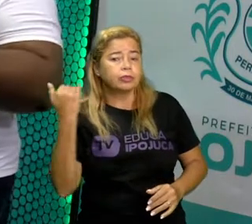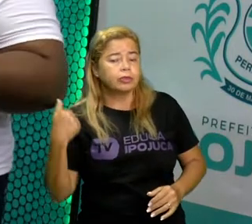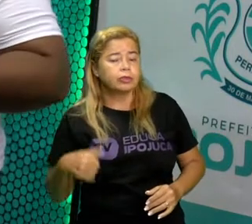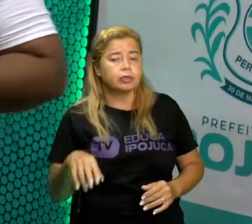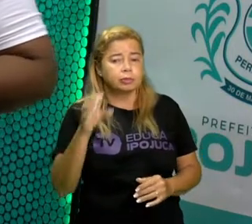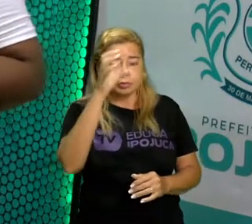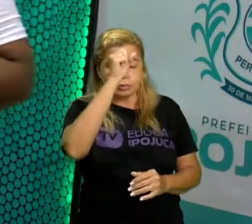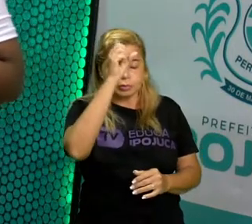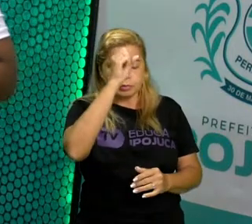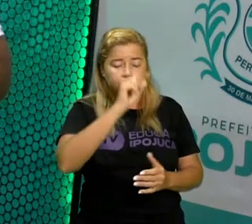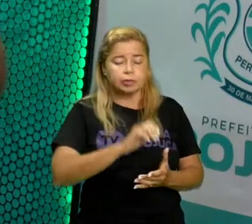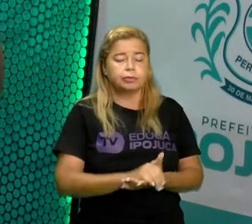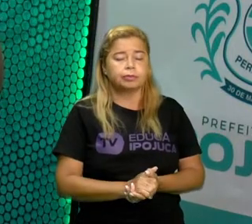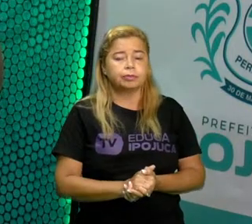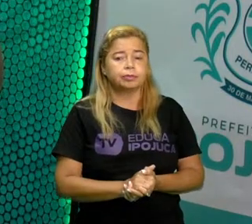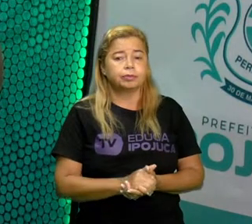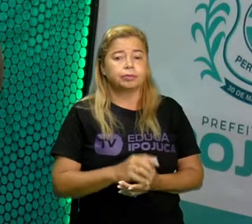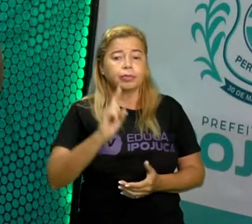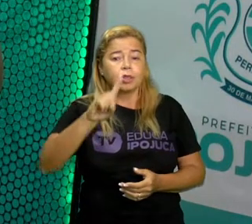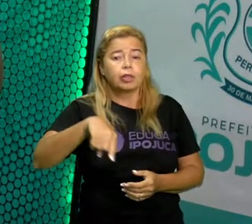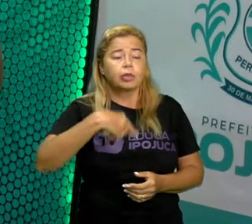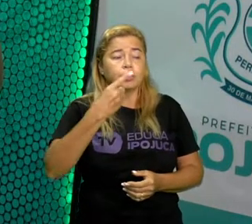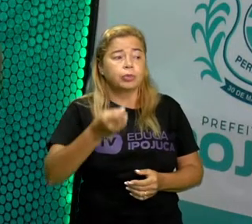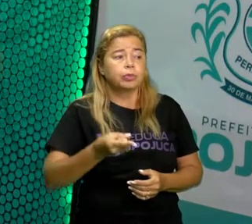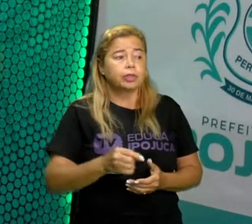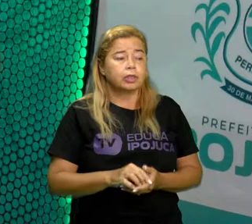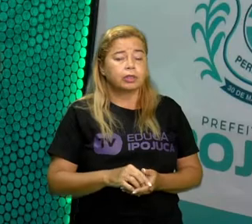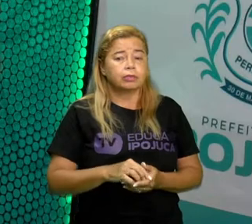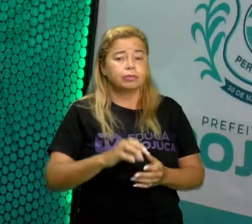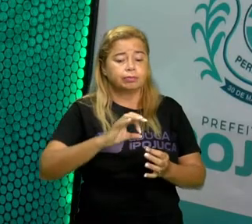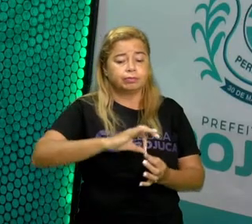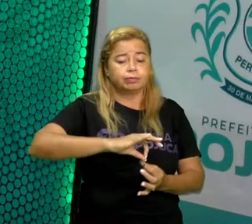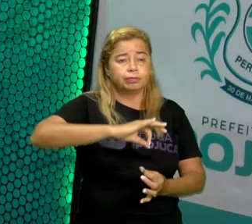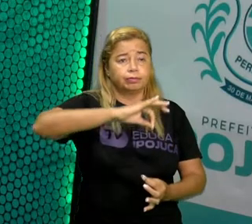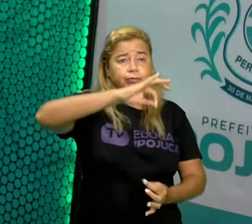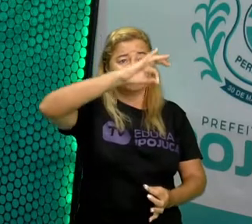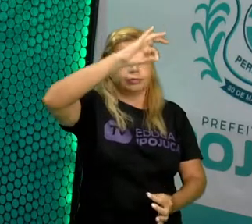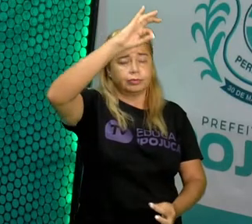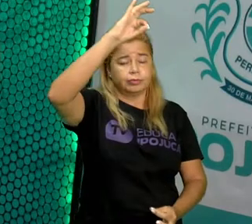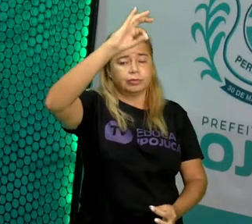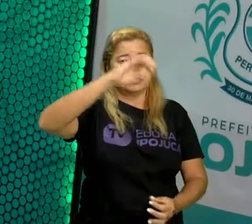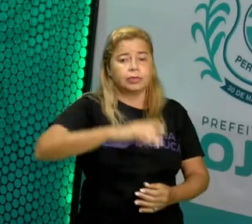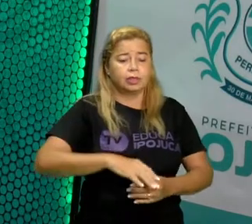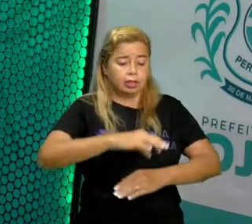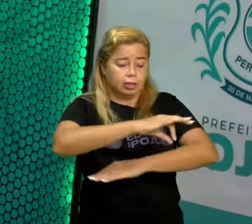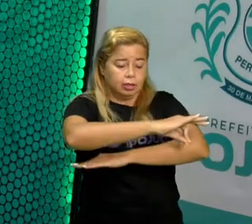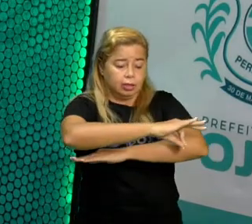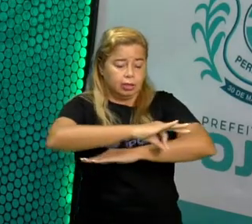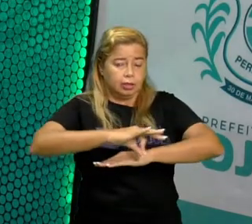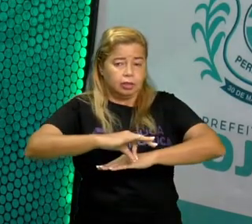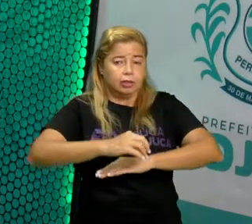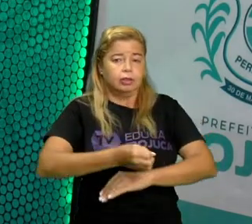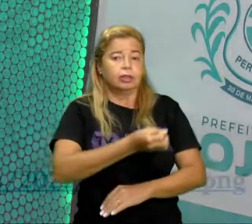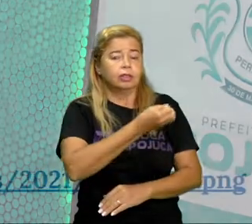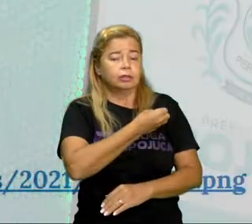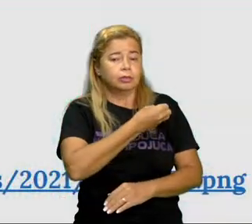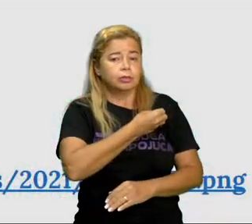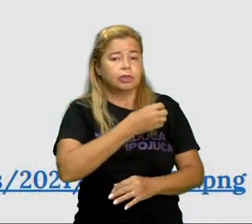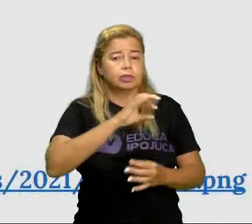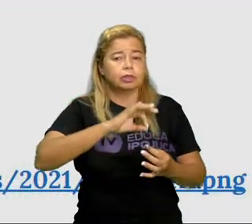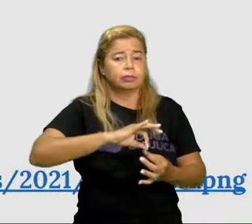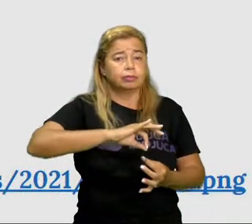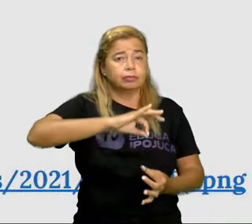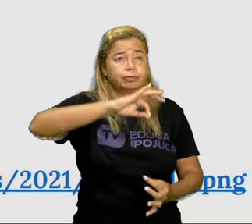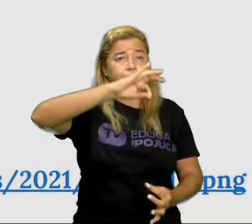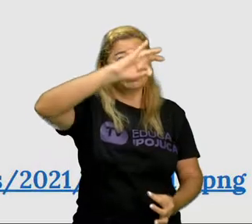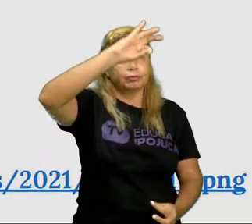outra linha ou outra reta numérica. Então, temos aí uma reta numérica